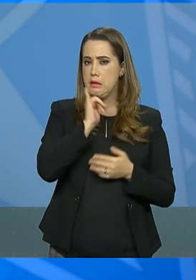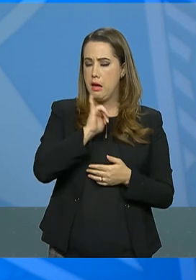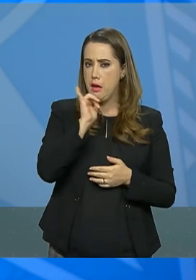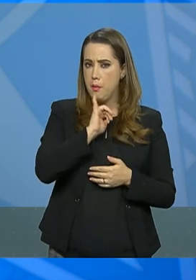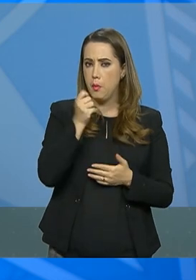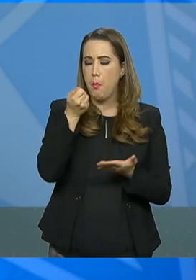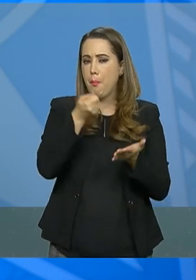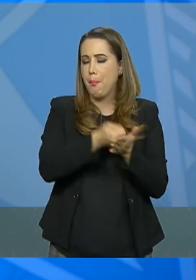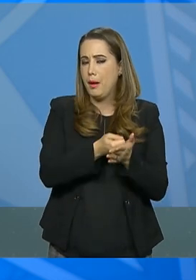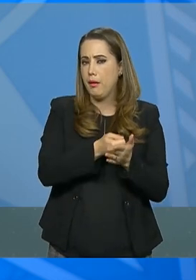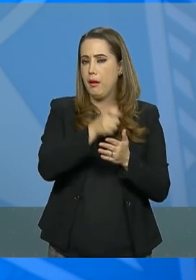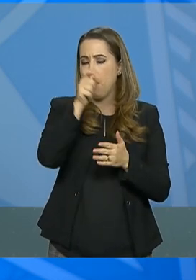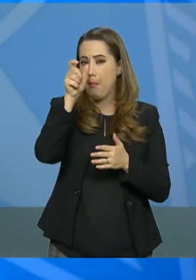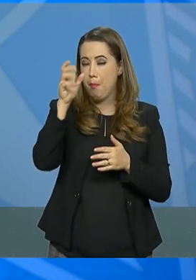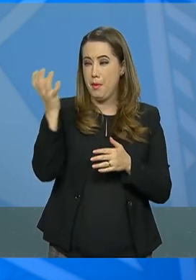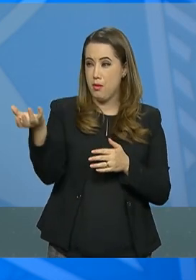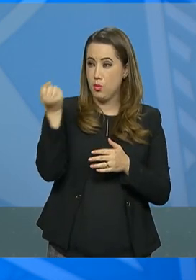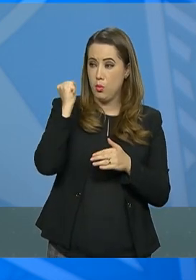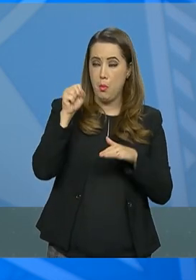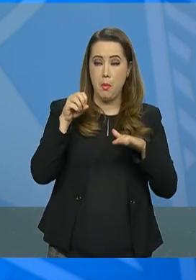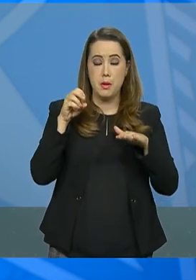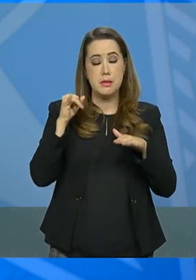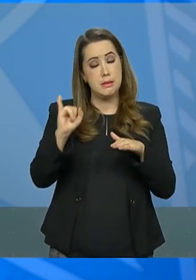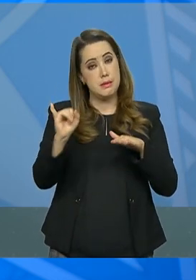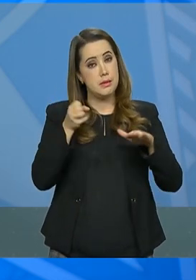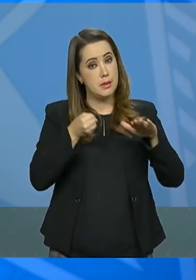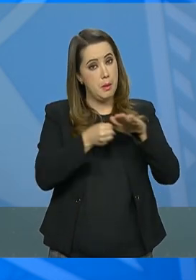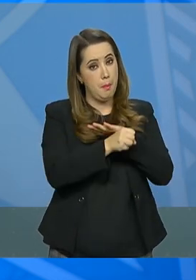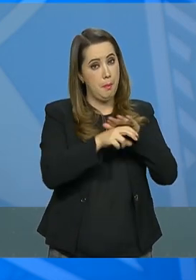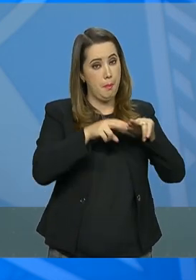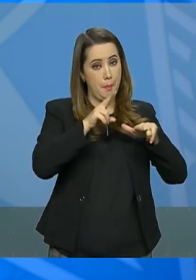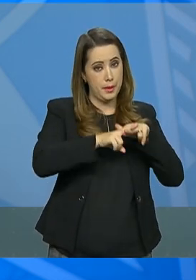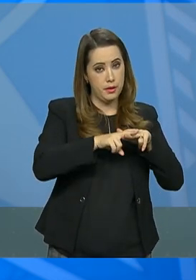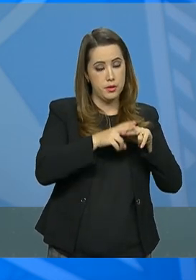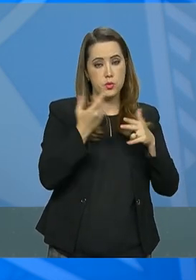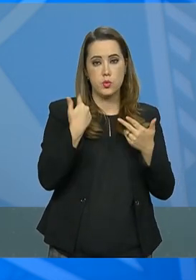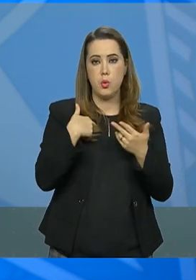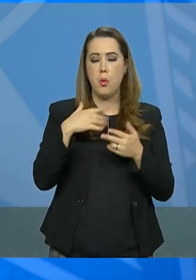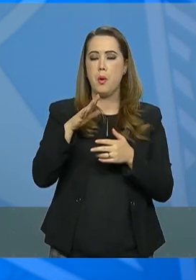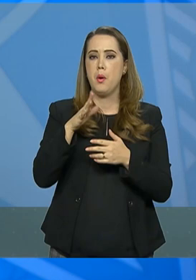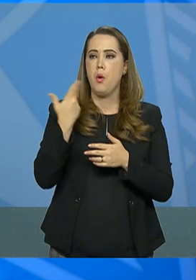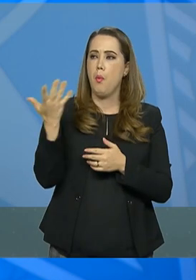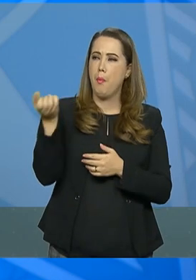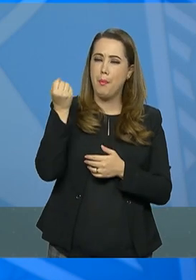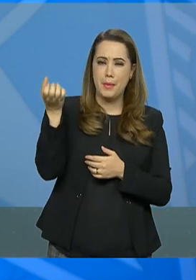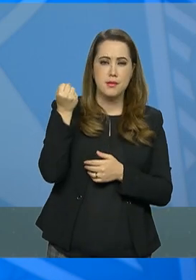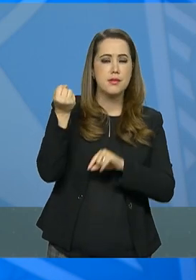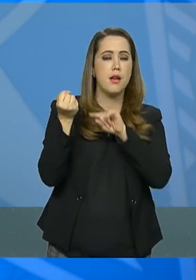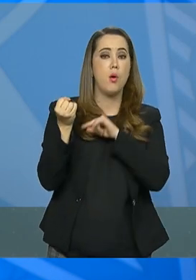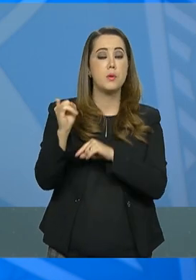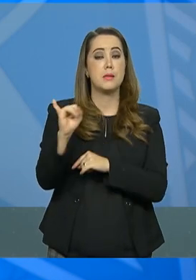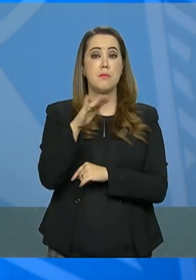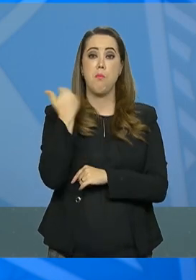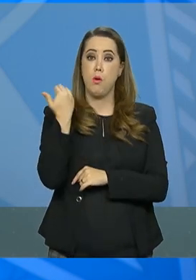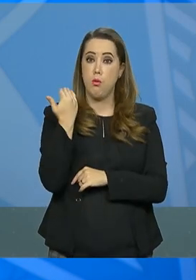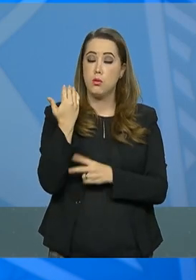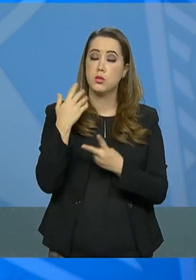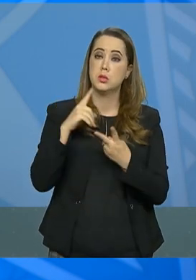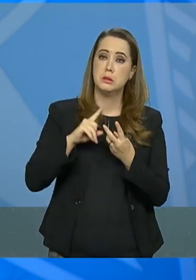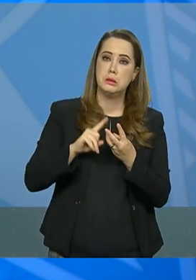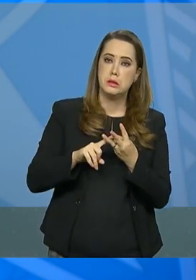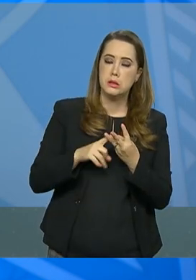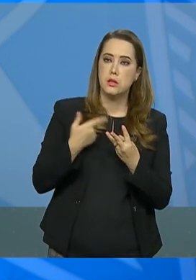-reclusão, pensão por morte e aposentadoria rural, e promove criteriosa